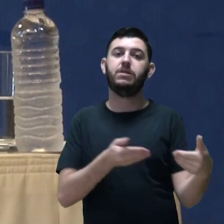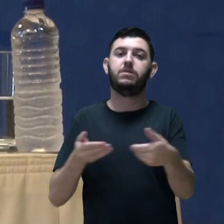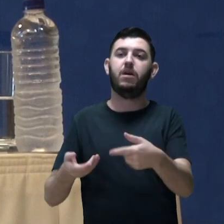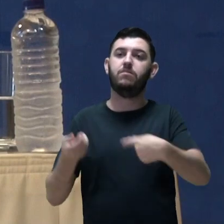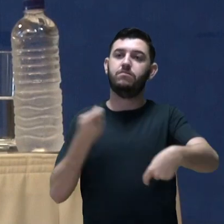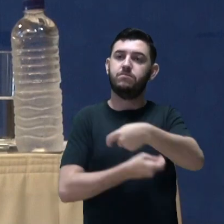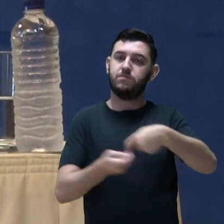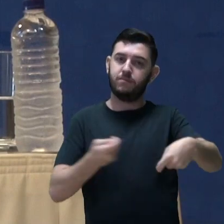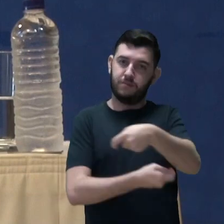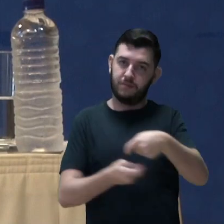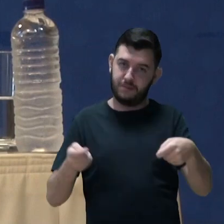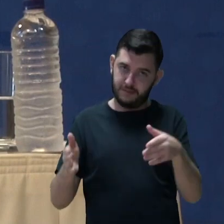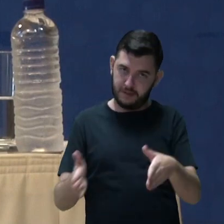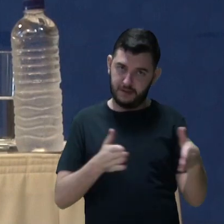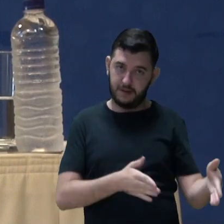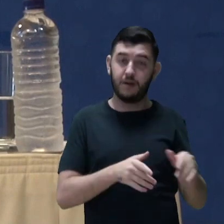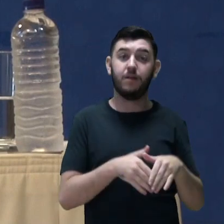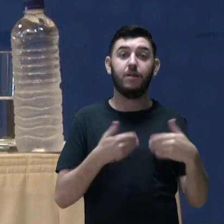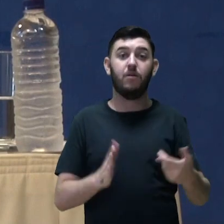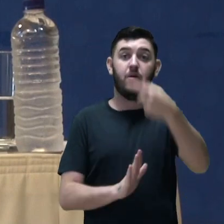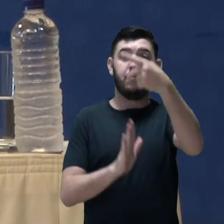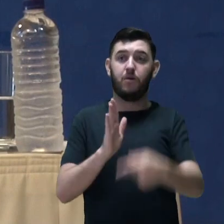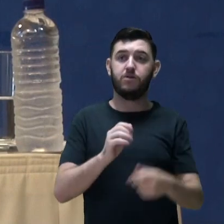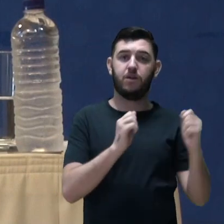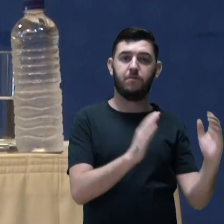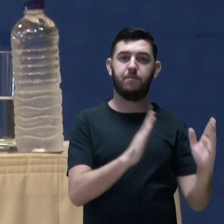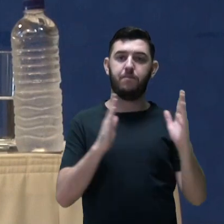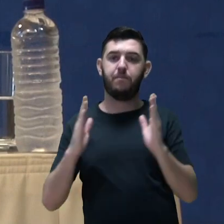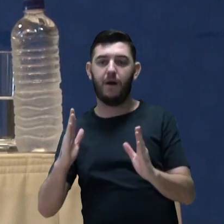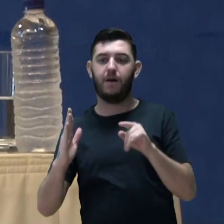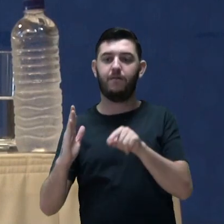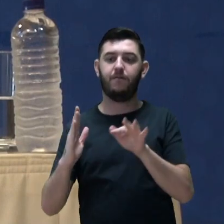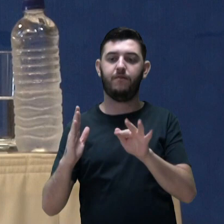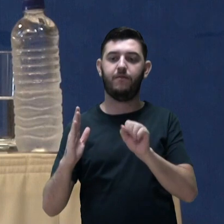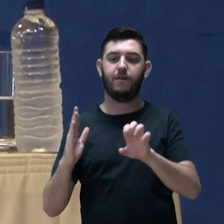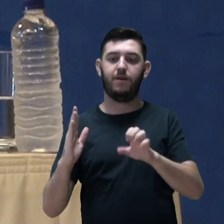Essa segunda edição do programa Qualifica Mais,